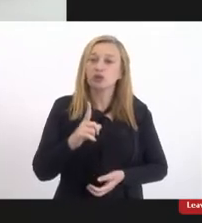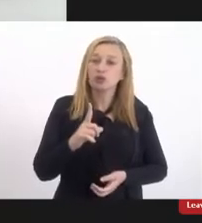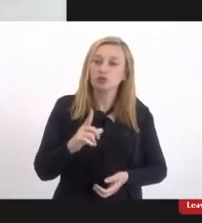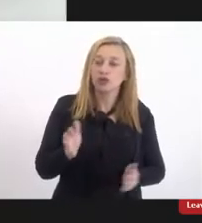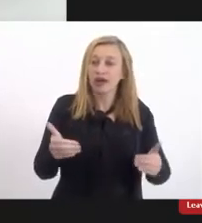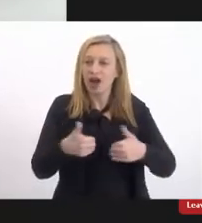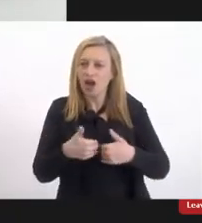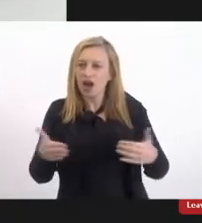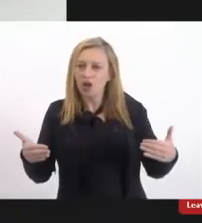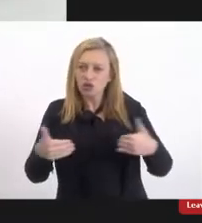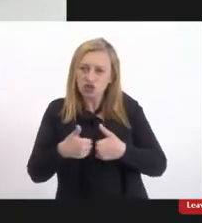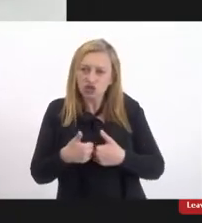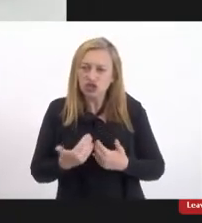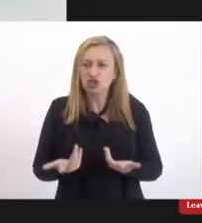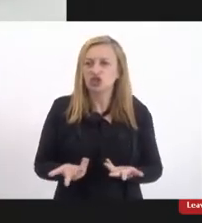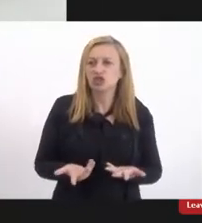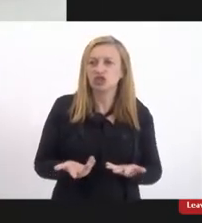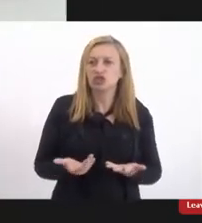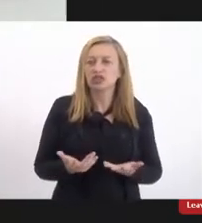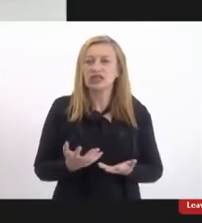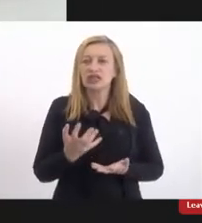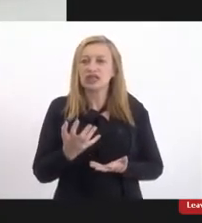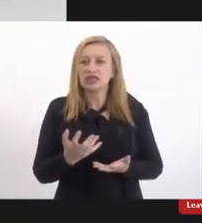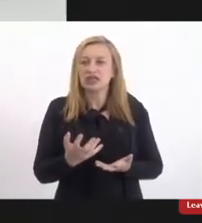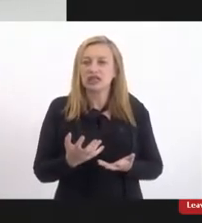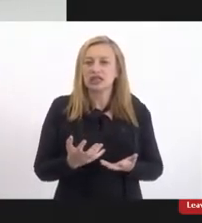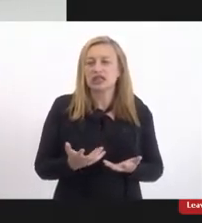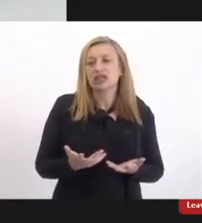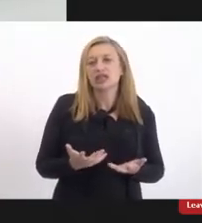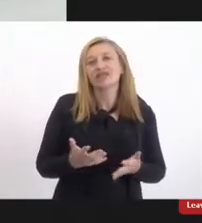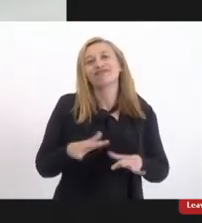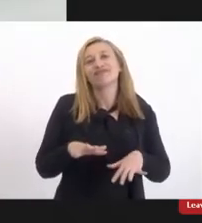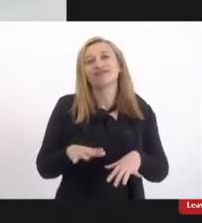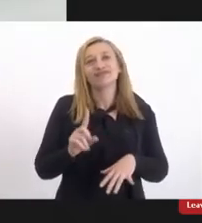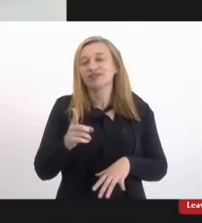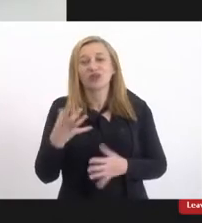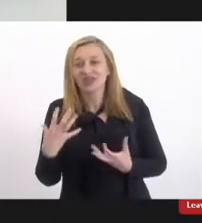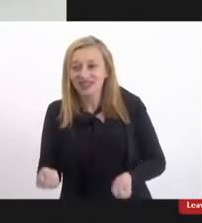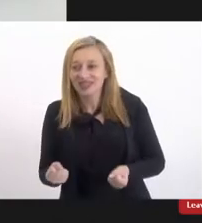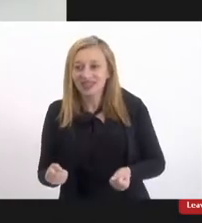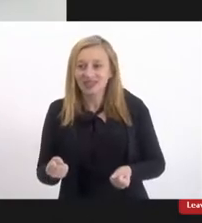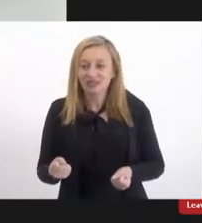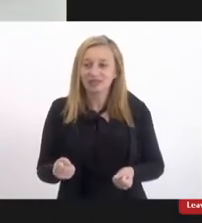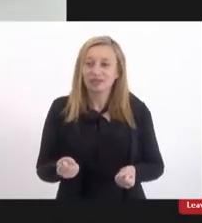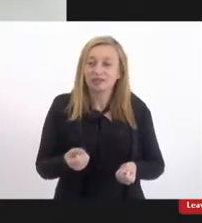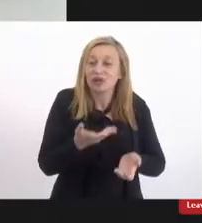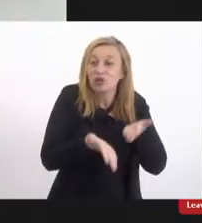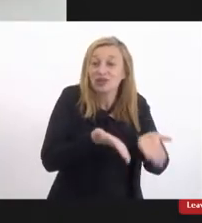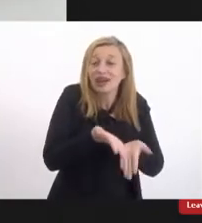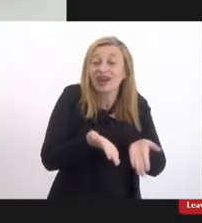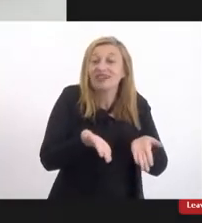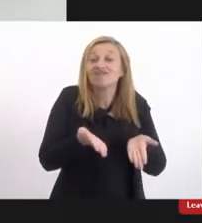seja seletivo seja um motista completo então menos ainda ele vai ser aceito e aí